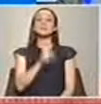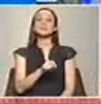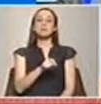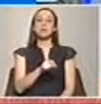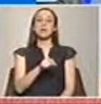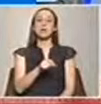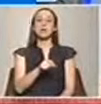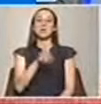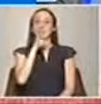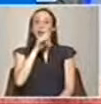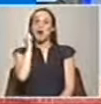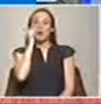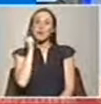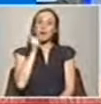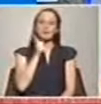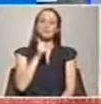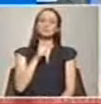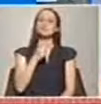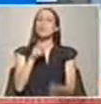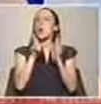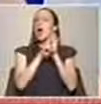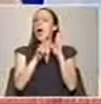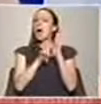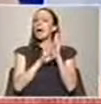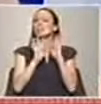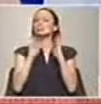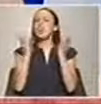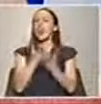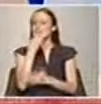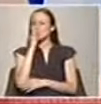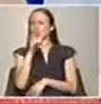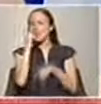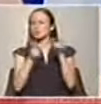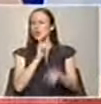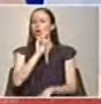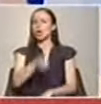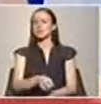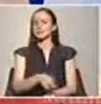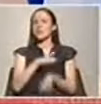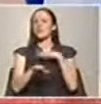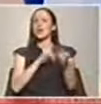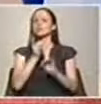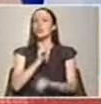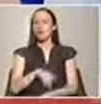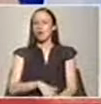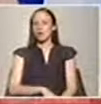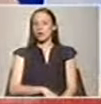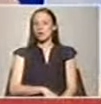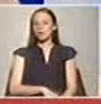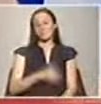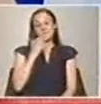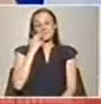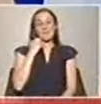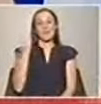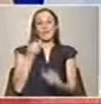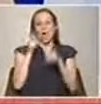gravidade. Regra geral, qual é a atitude das pessoas? Ou seja, quando de facto acordam e sentem que